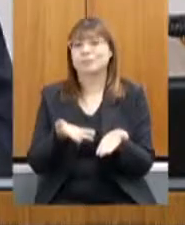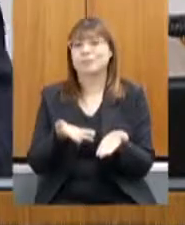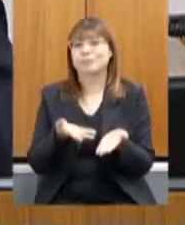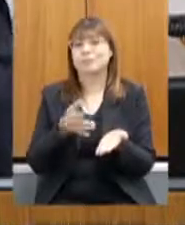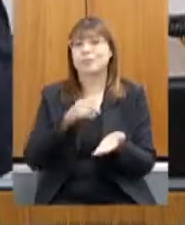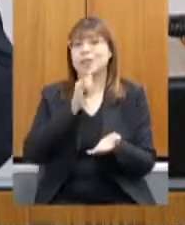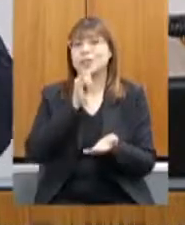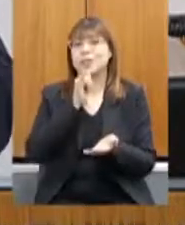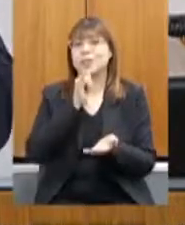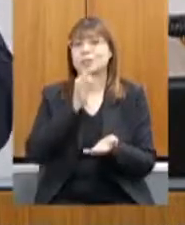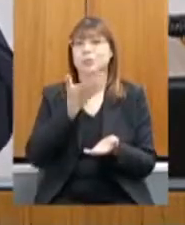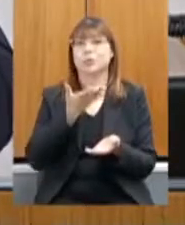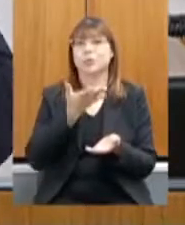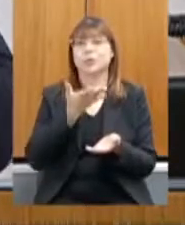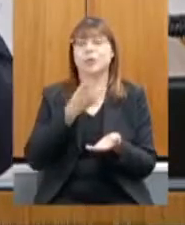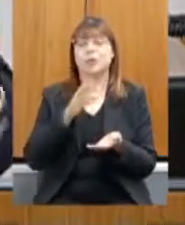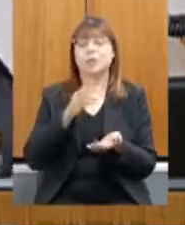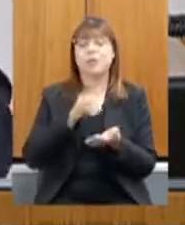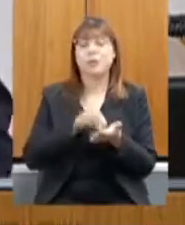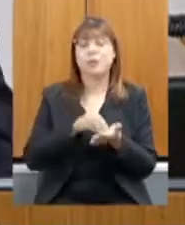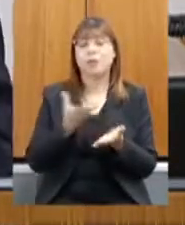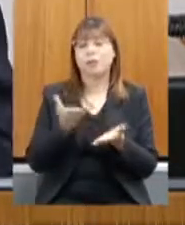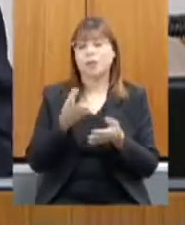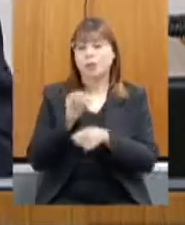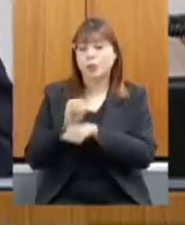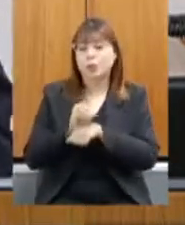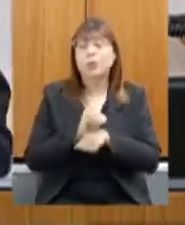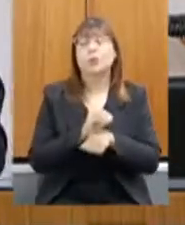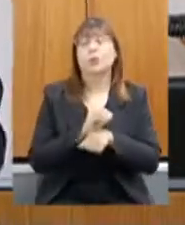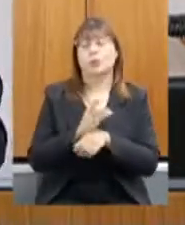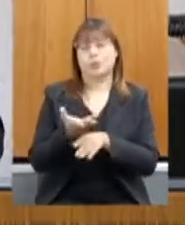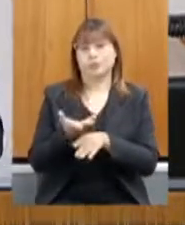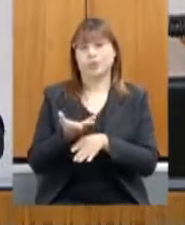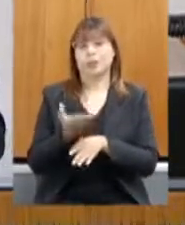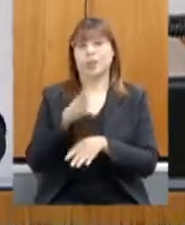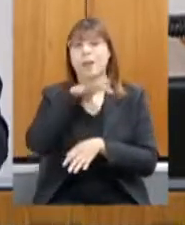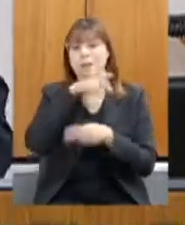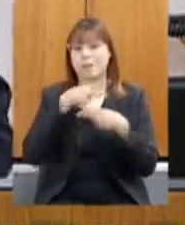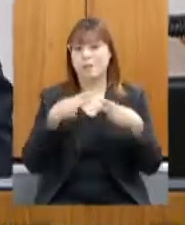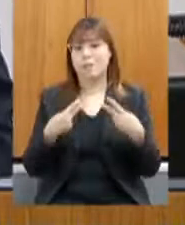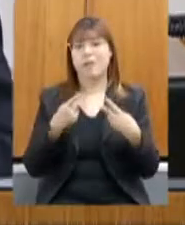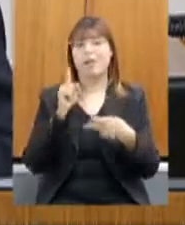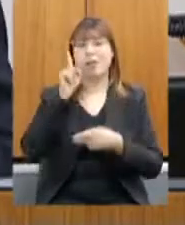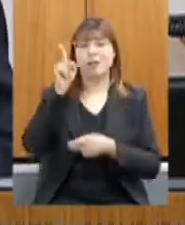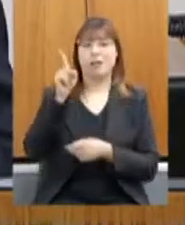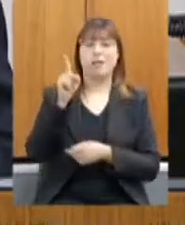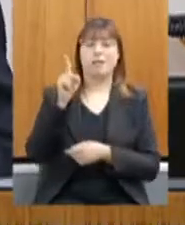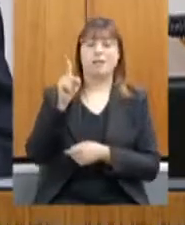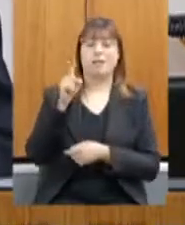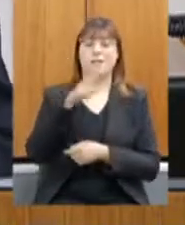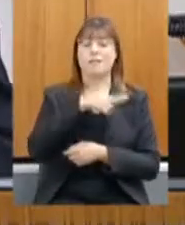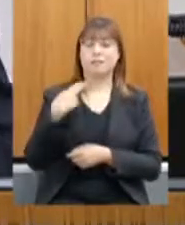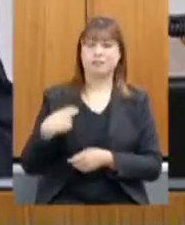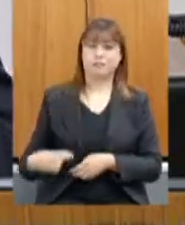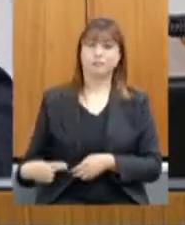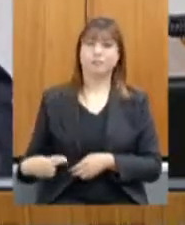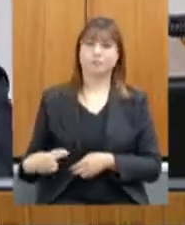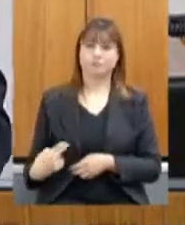Wuhan, na China. Nesse momento o mundo precisa rever seus conceitos, o mundo precisa